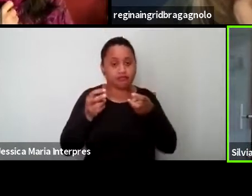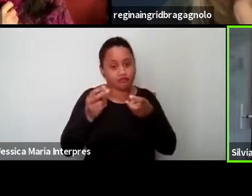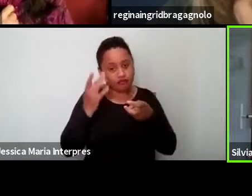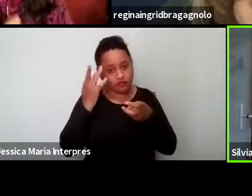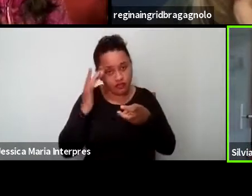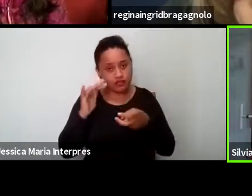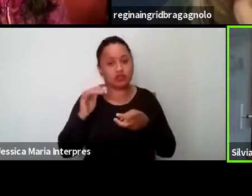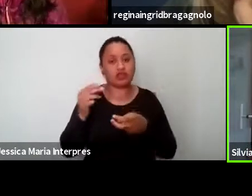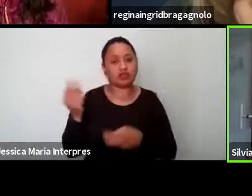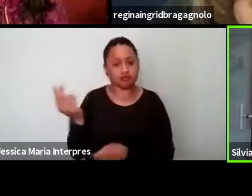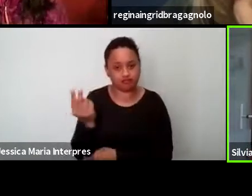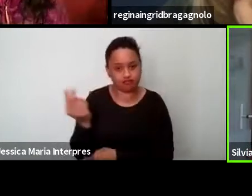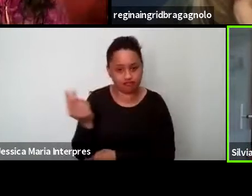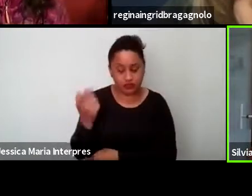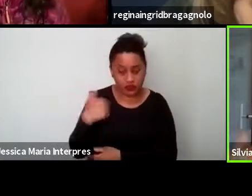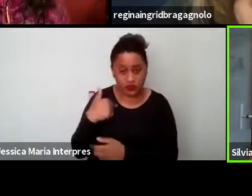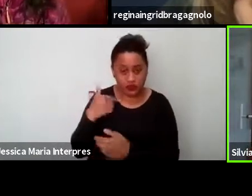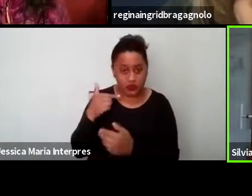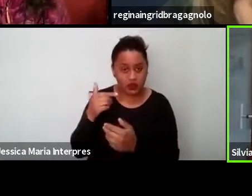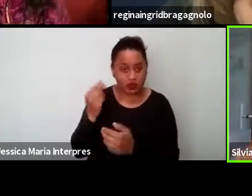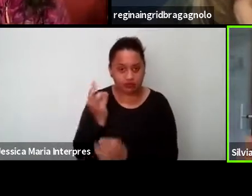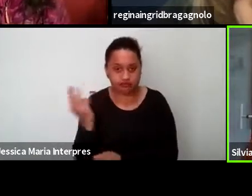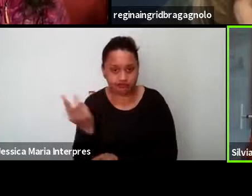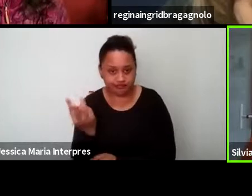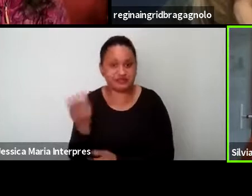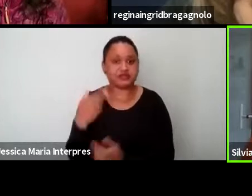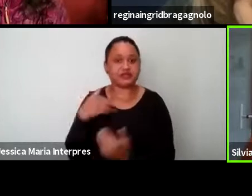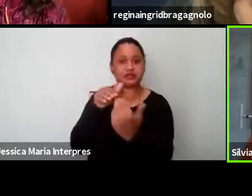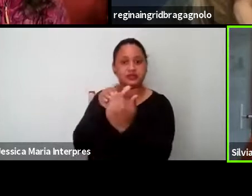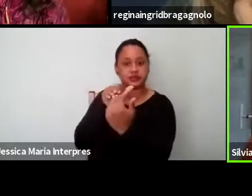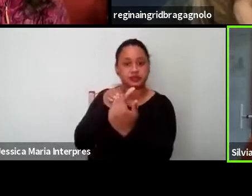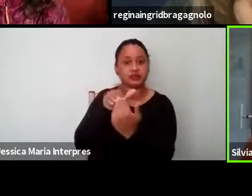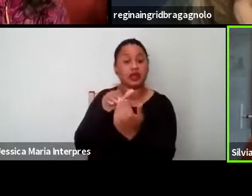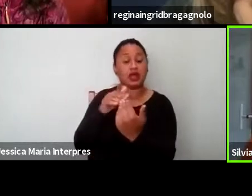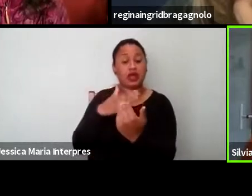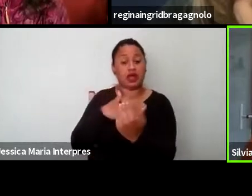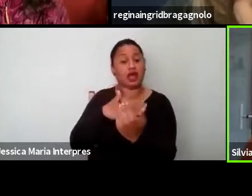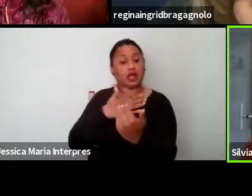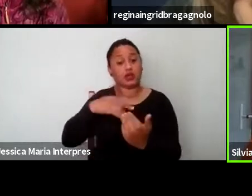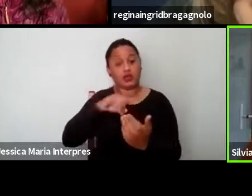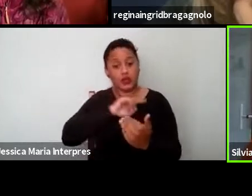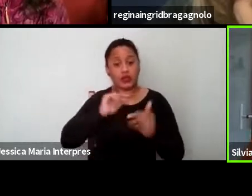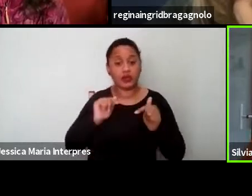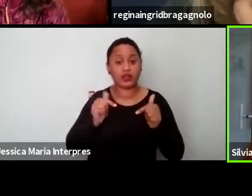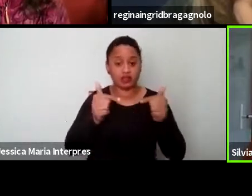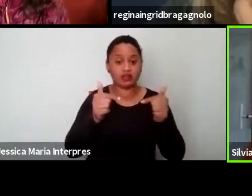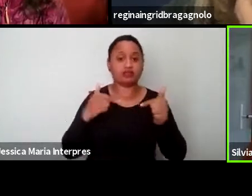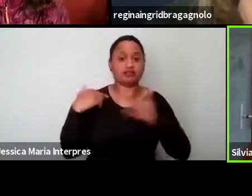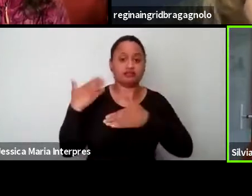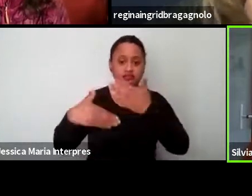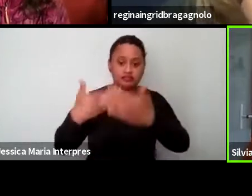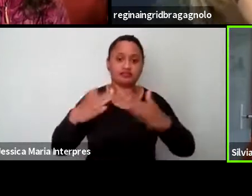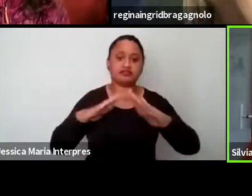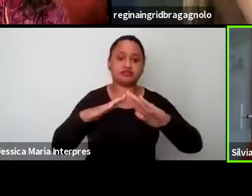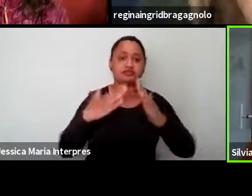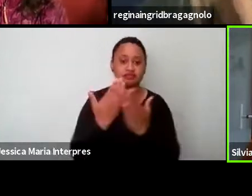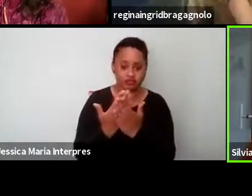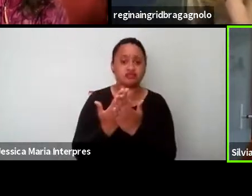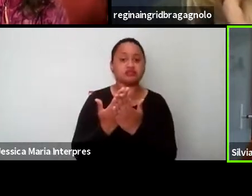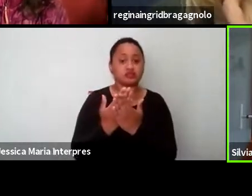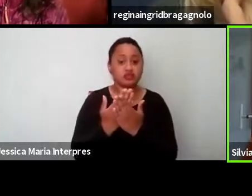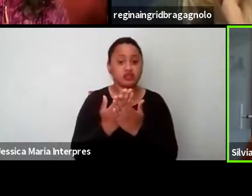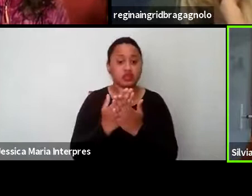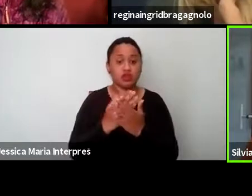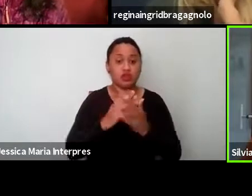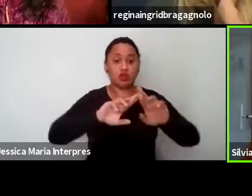e Raquel concordam, e Rita concordam, ainda, muitas vezes, operamos, né? Nesses processos de escolarização com diferentes